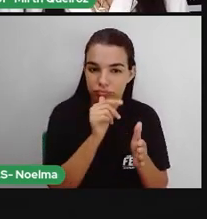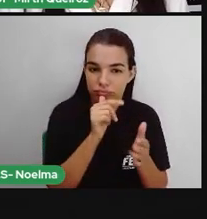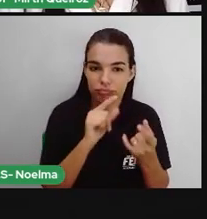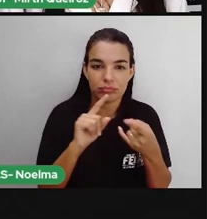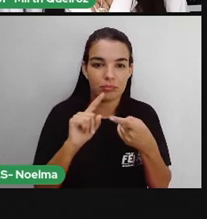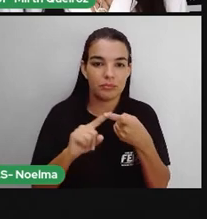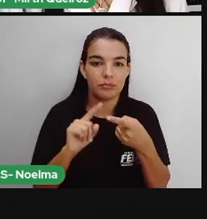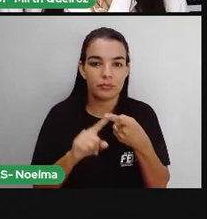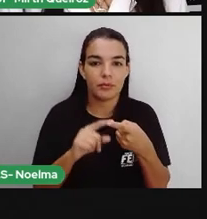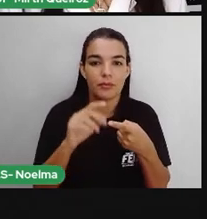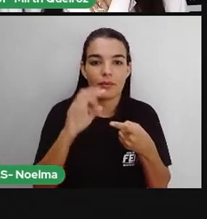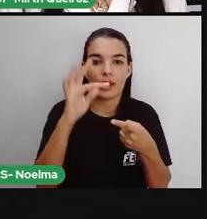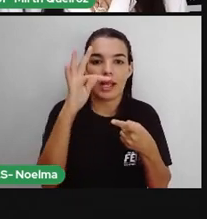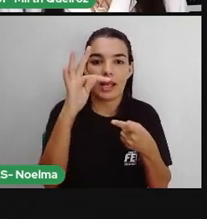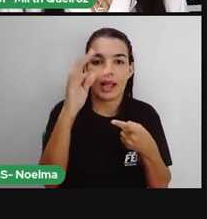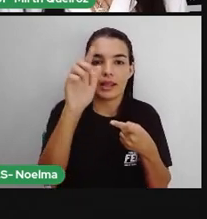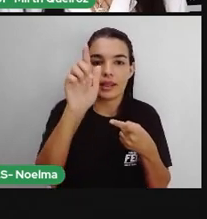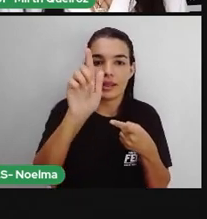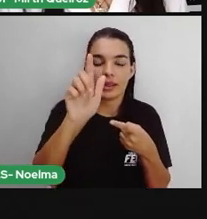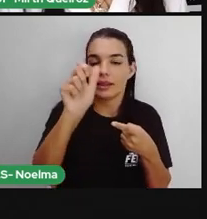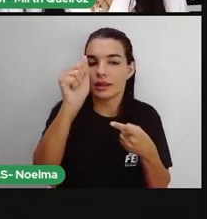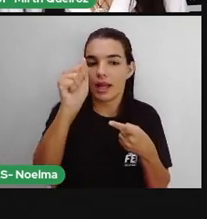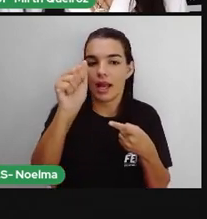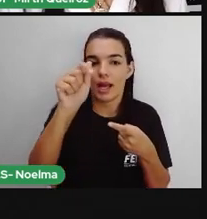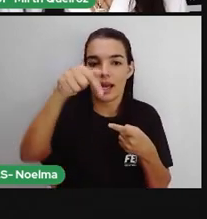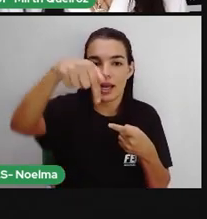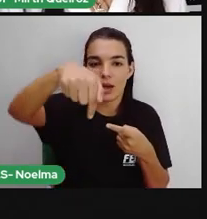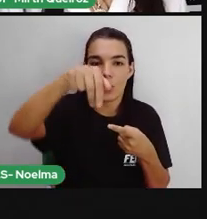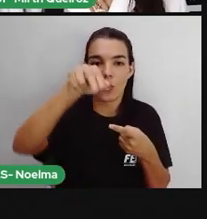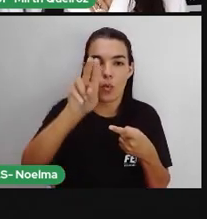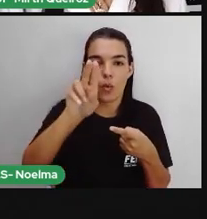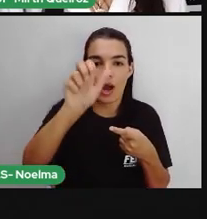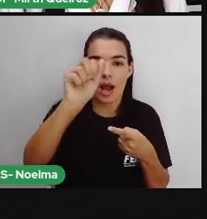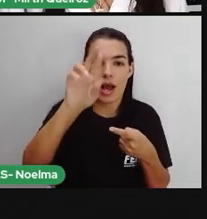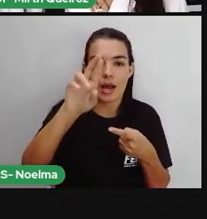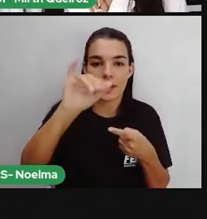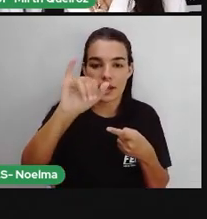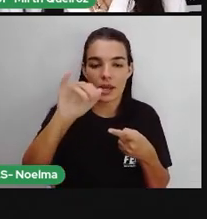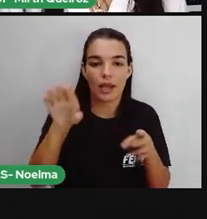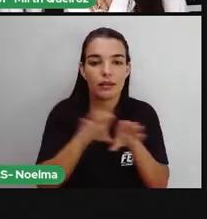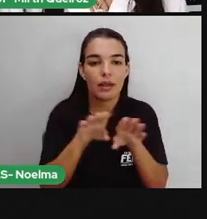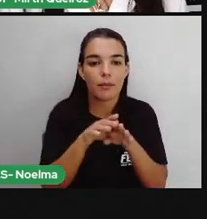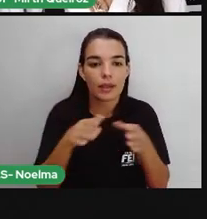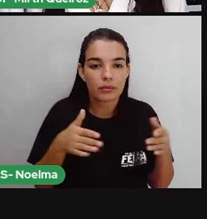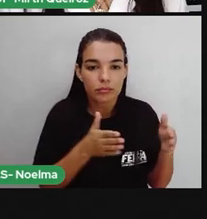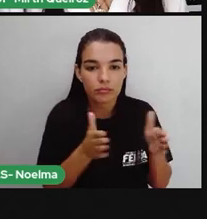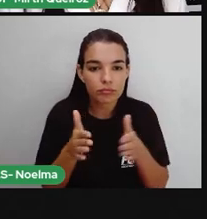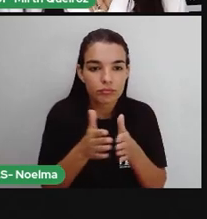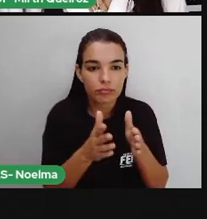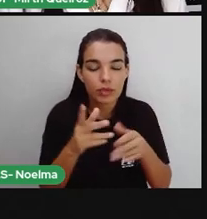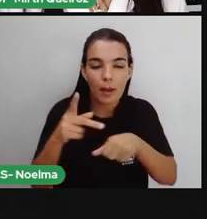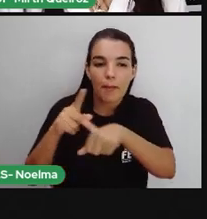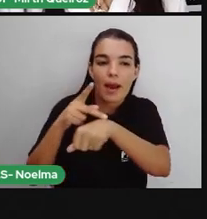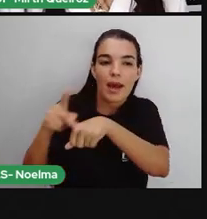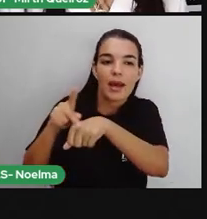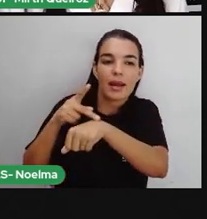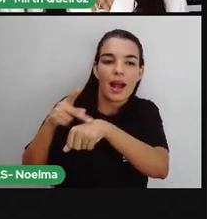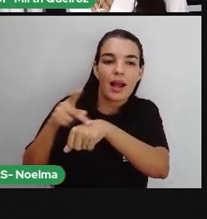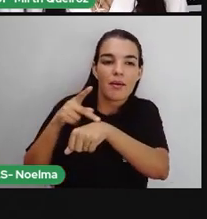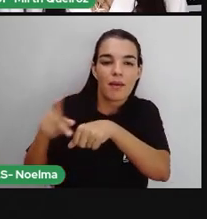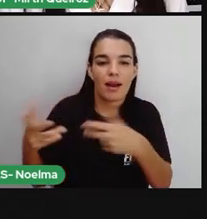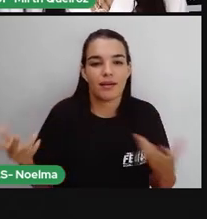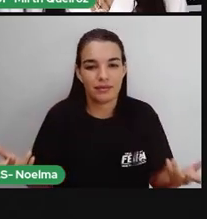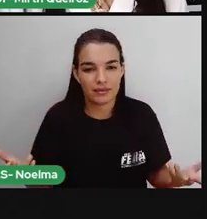rio Apidauana. Além do rio Paraguai, que é um rio muito famoso, né? Inclusive, já saiu até em novelas, né?